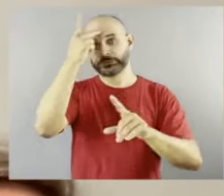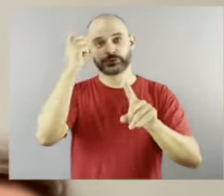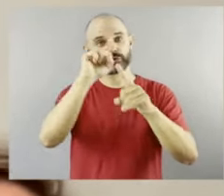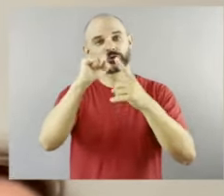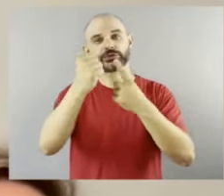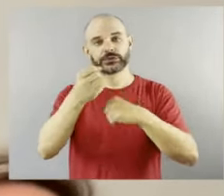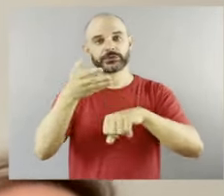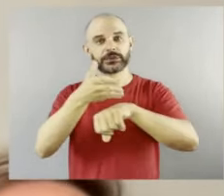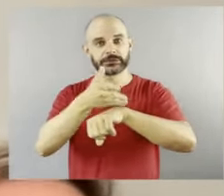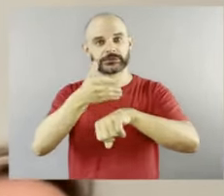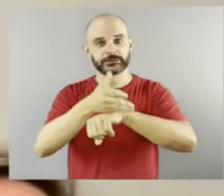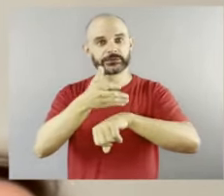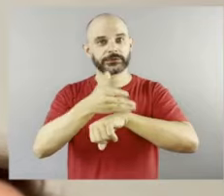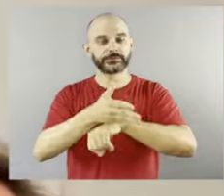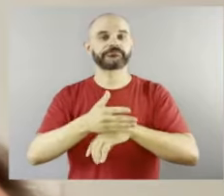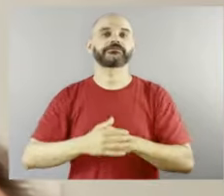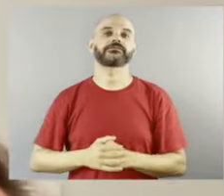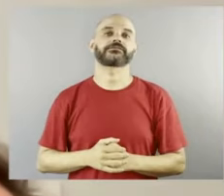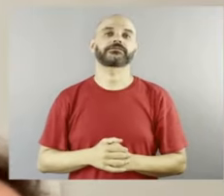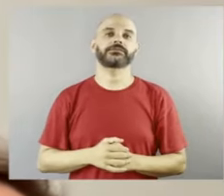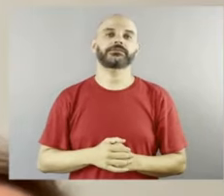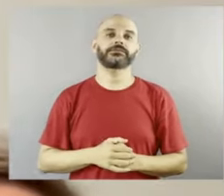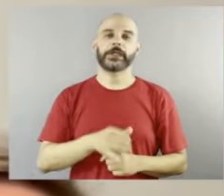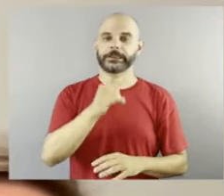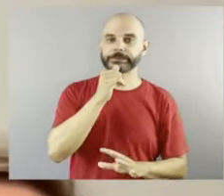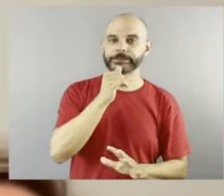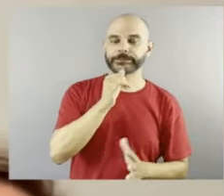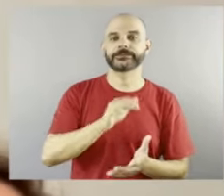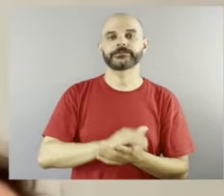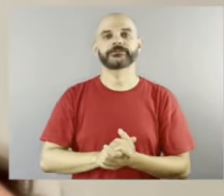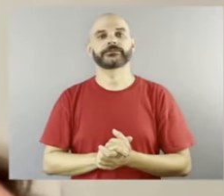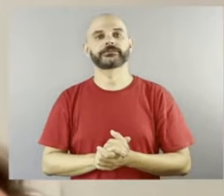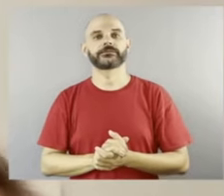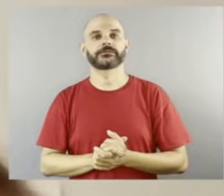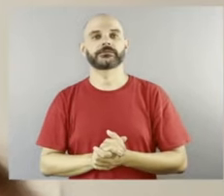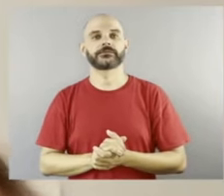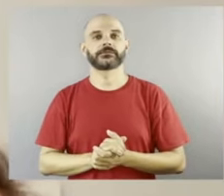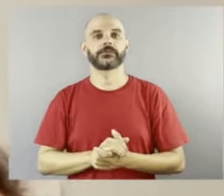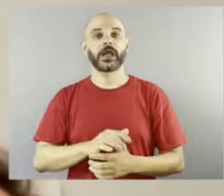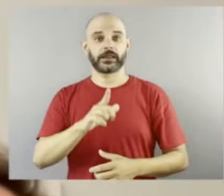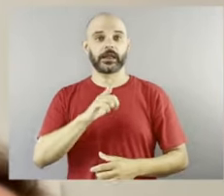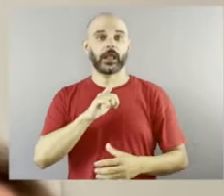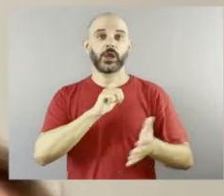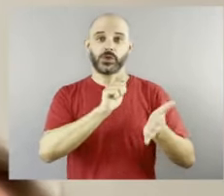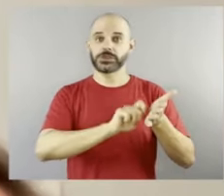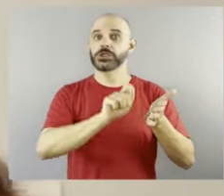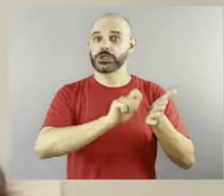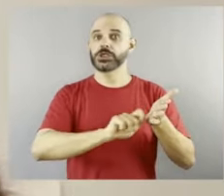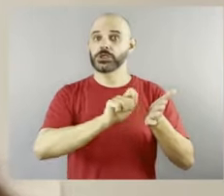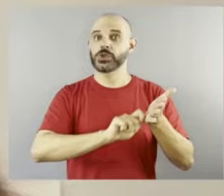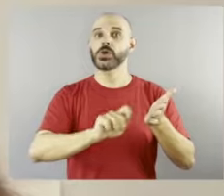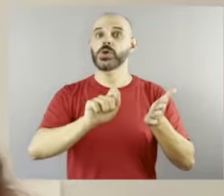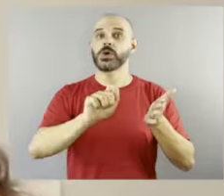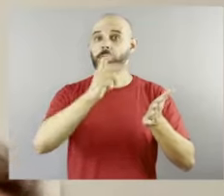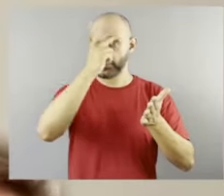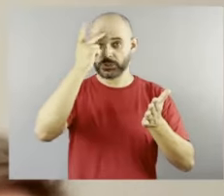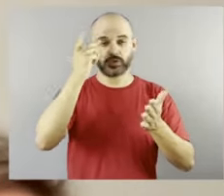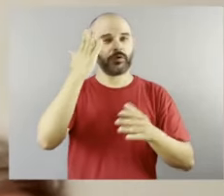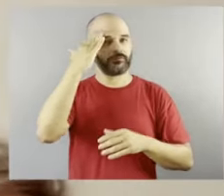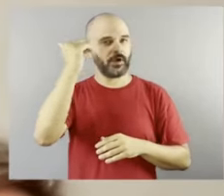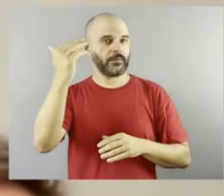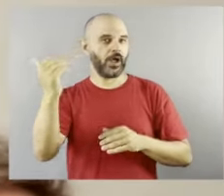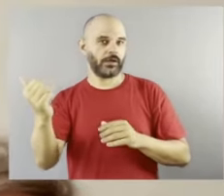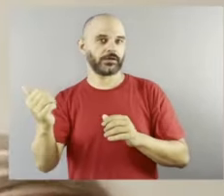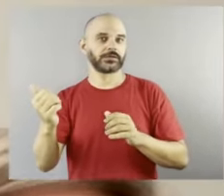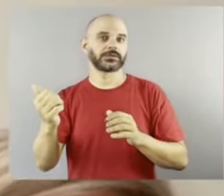sociedade participar. Então, vamos lá. Trouxemos um escritor bem reconhecido para lançar um livro junto